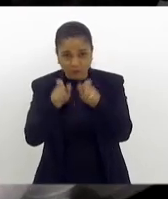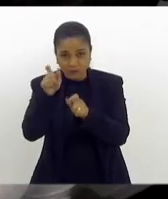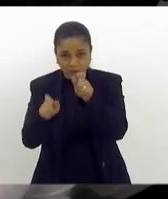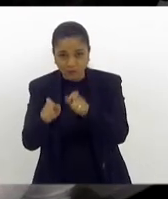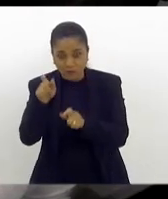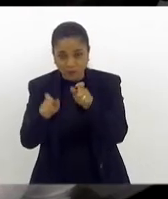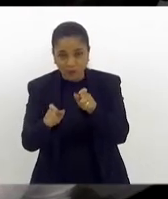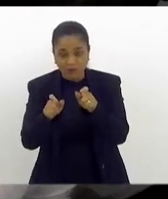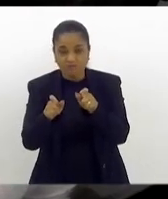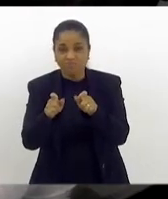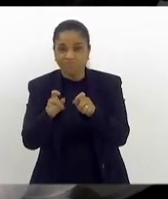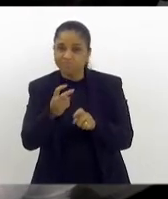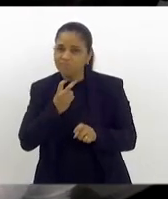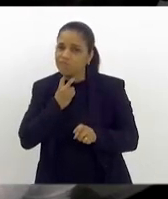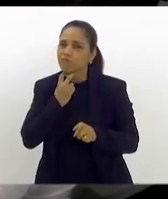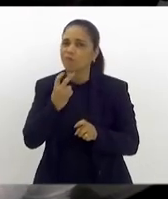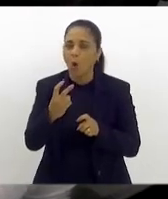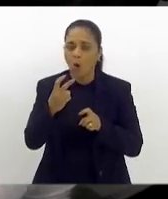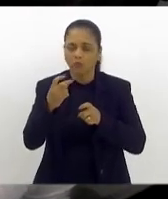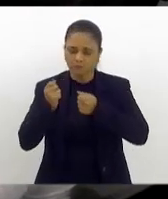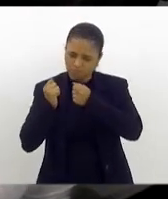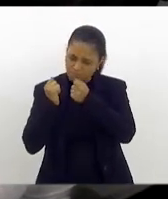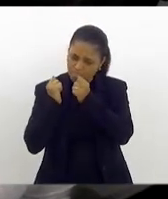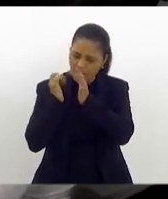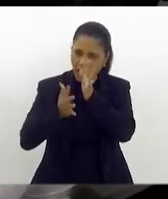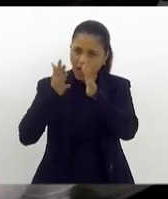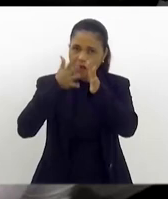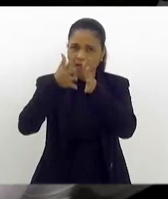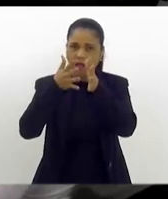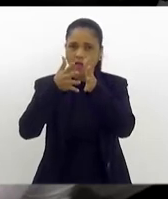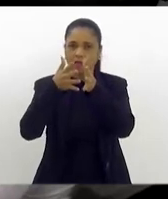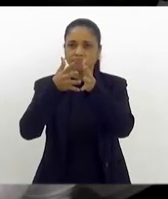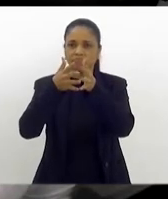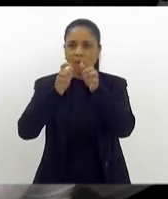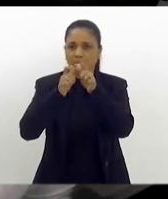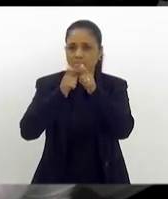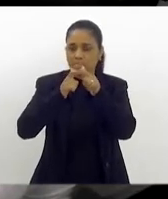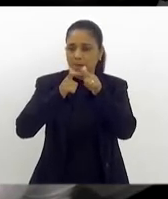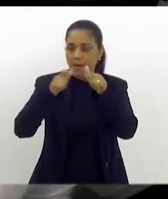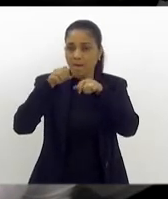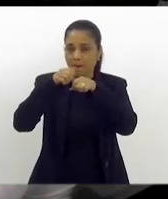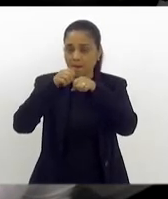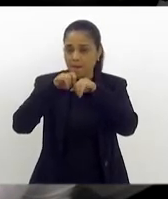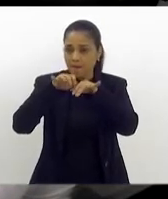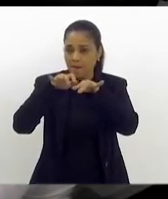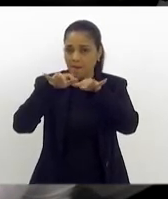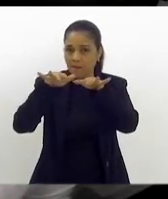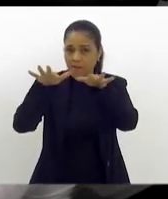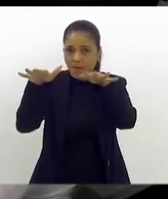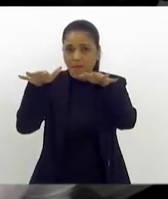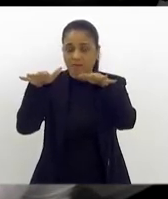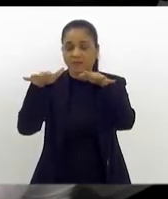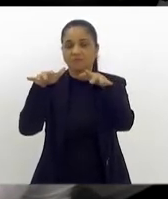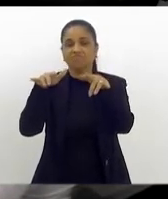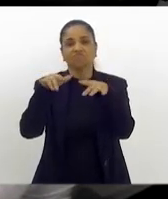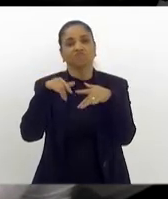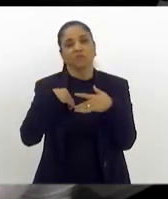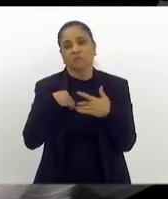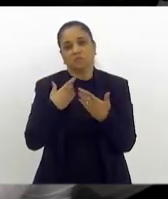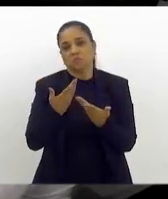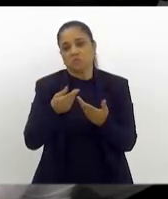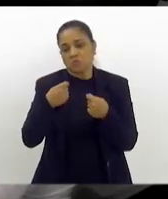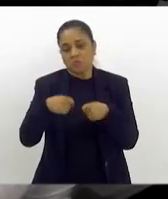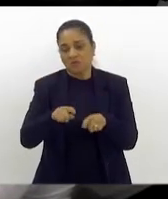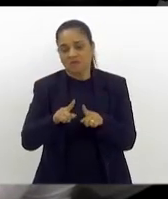ecoam, ressoam e reverberam em proporções muito maiores. Portanto, dispensa dizer que estou